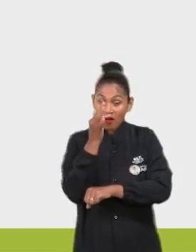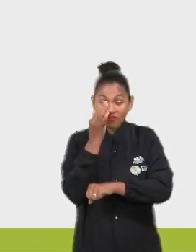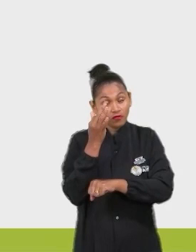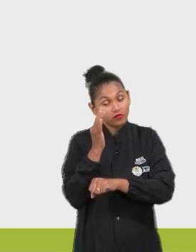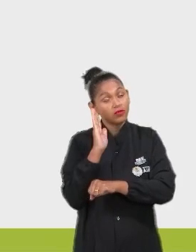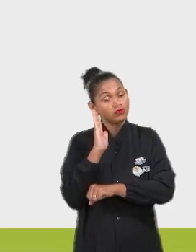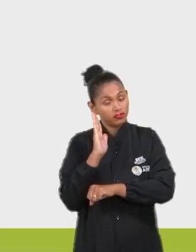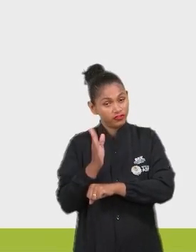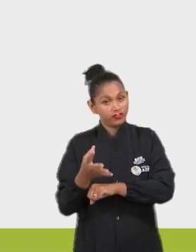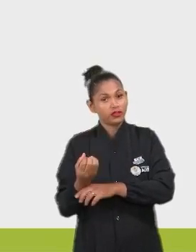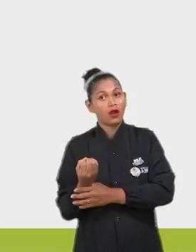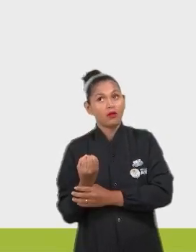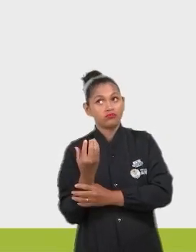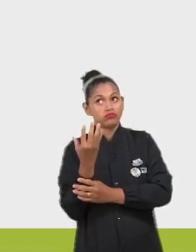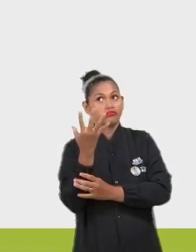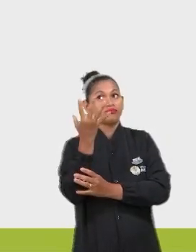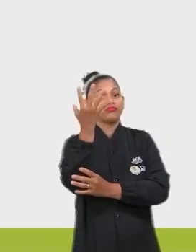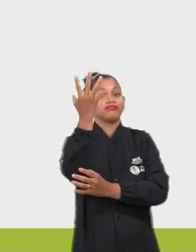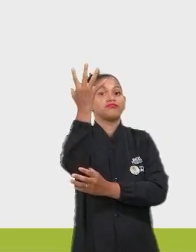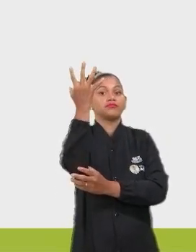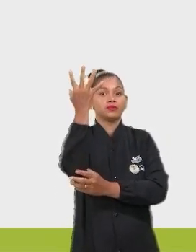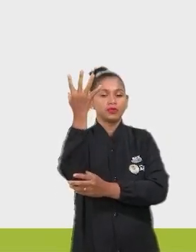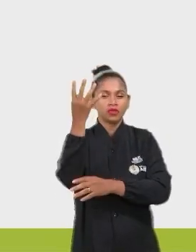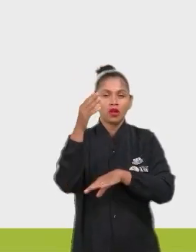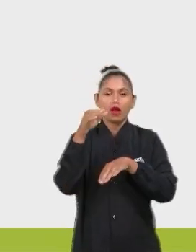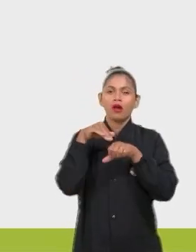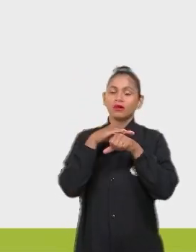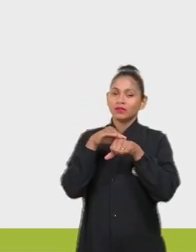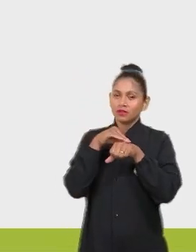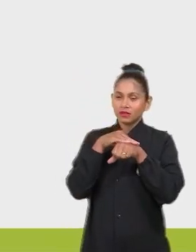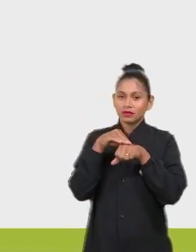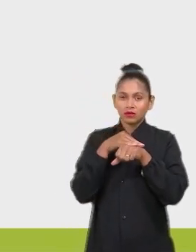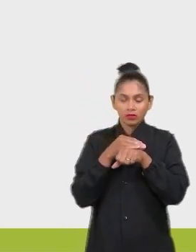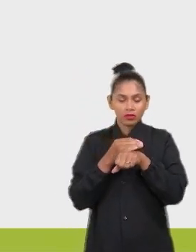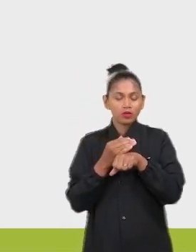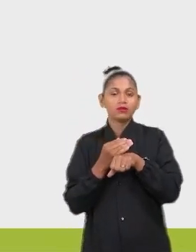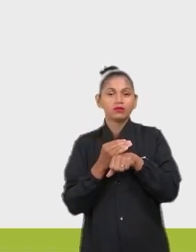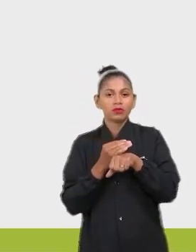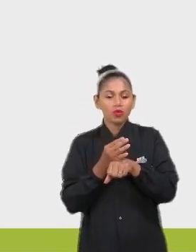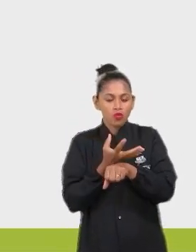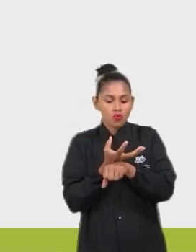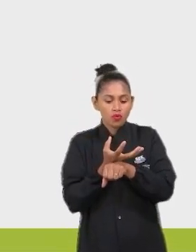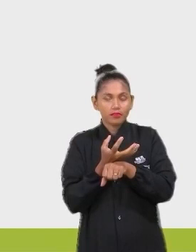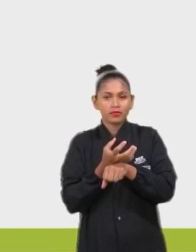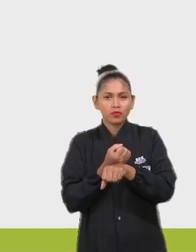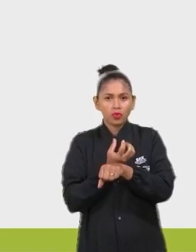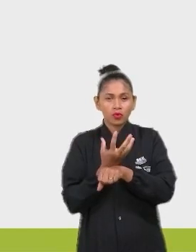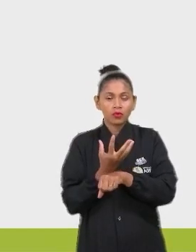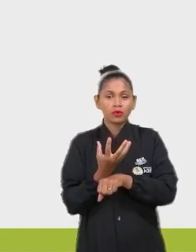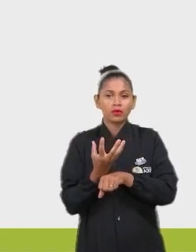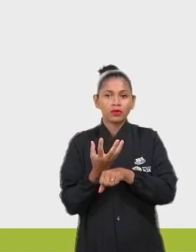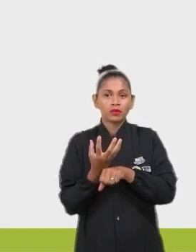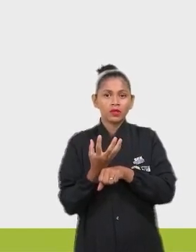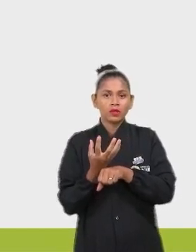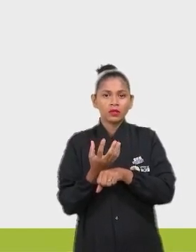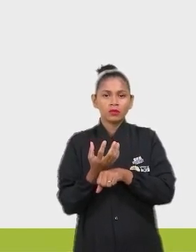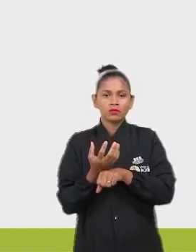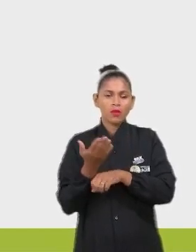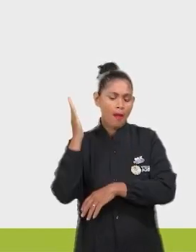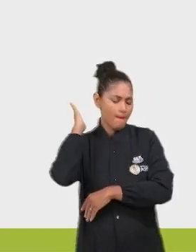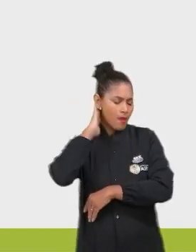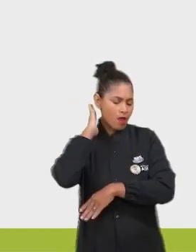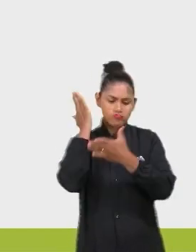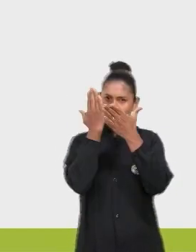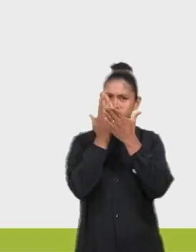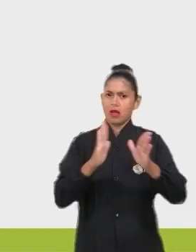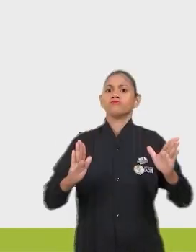conversando com um brotinho ali desenvolvendo. Ok, brotinho. Acabou a preguiça.